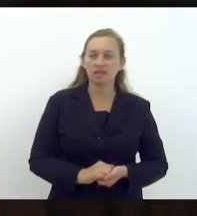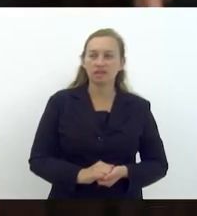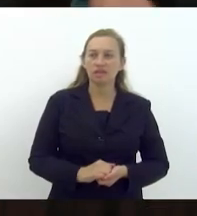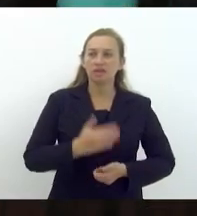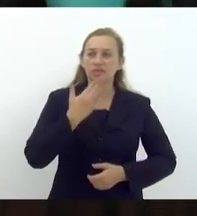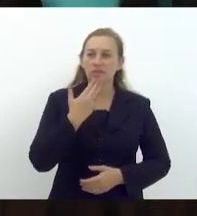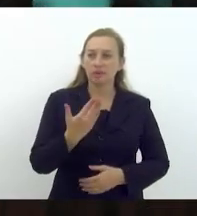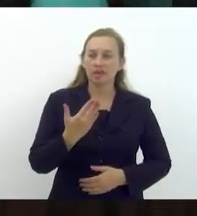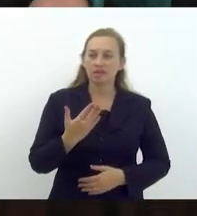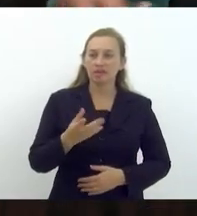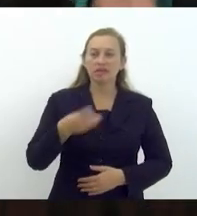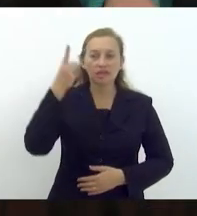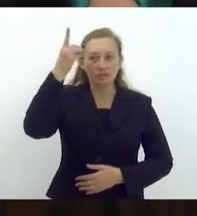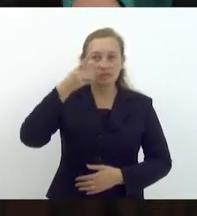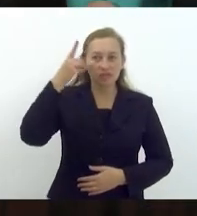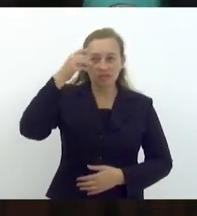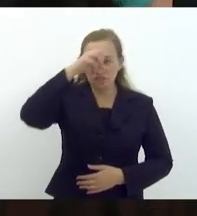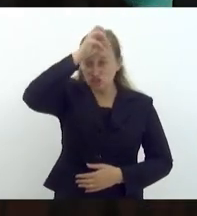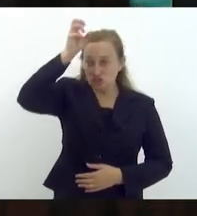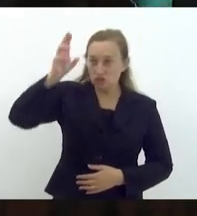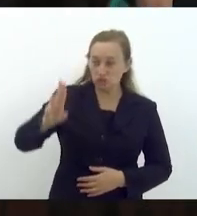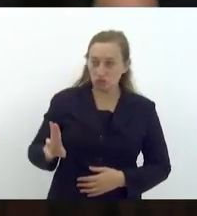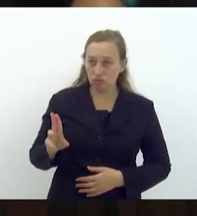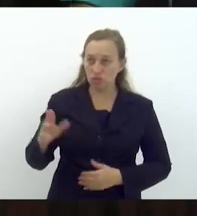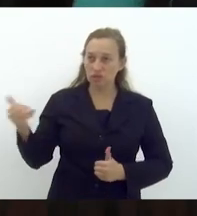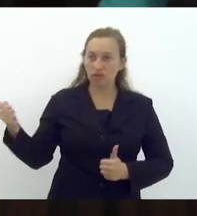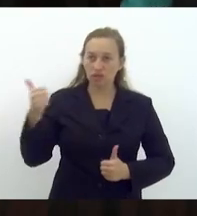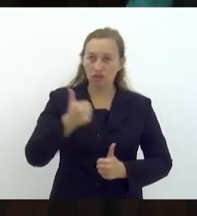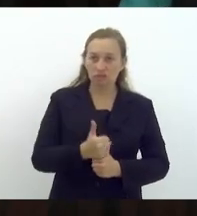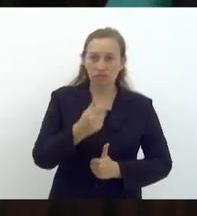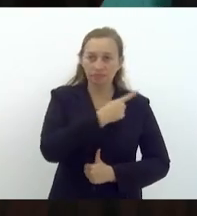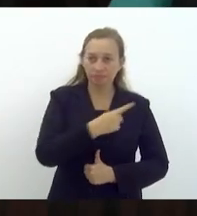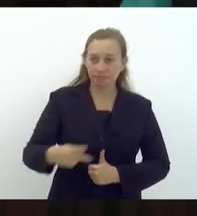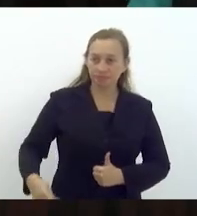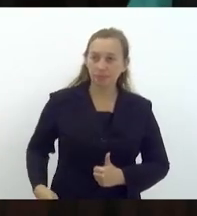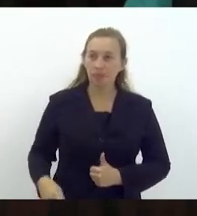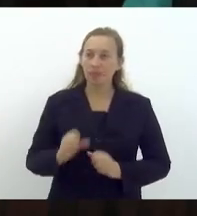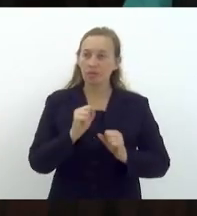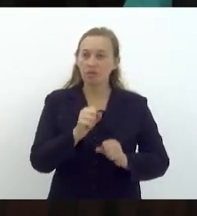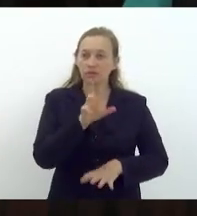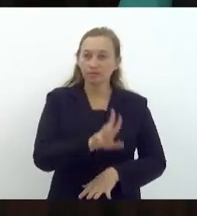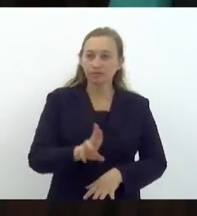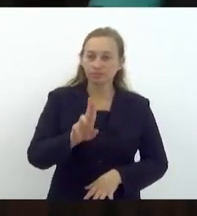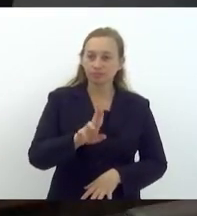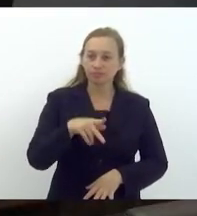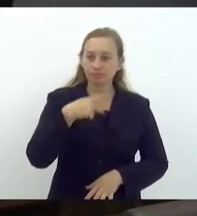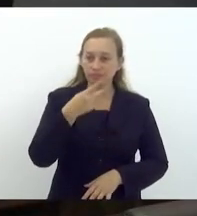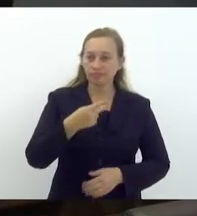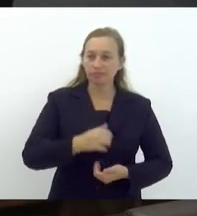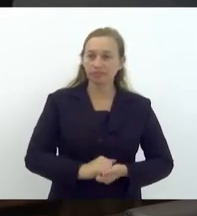Solicito a nobre deputada Tia Ju, que assuma a presidência, para que eu possa fazer o uso da palavra.